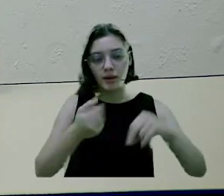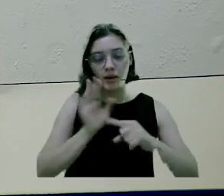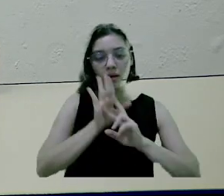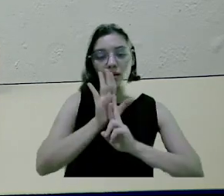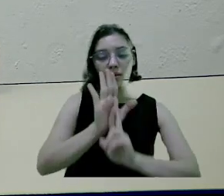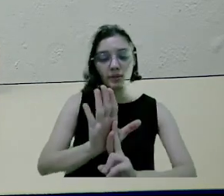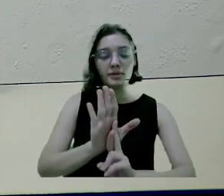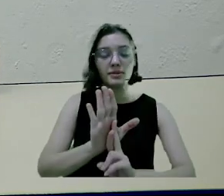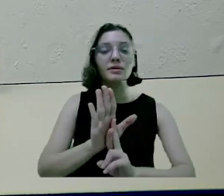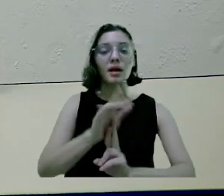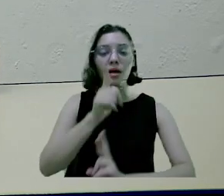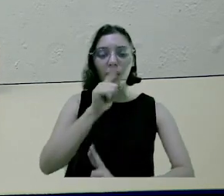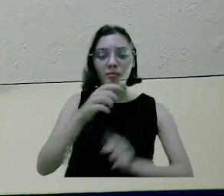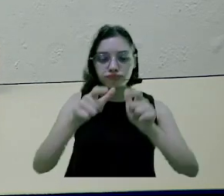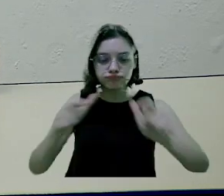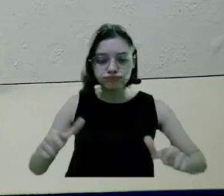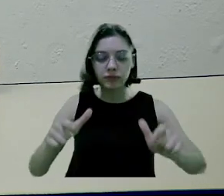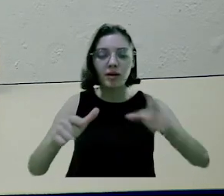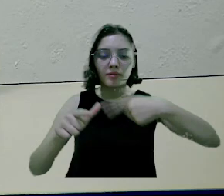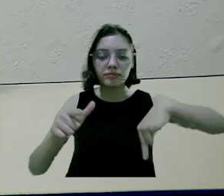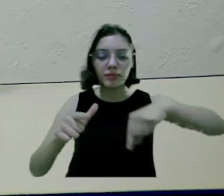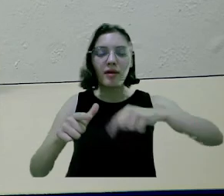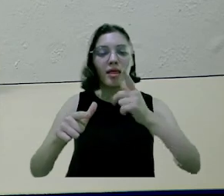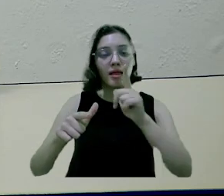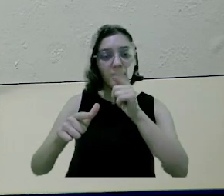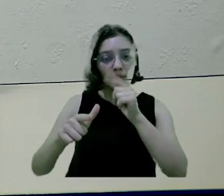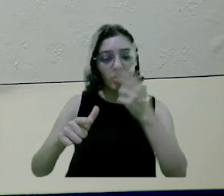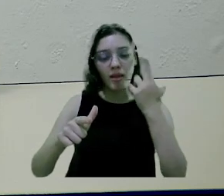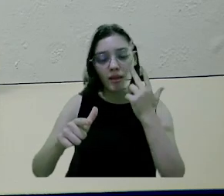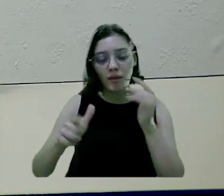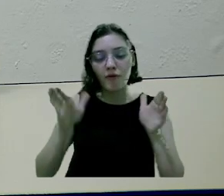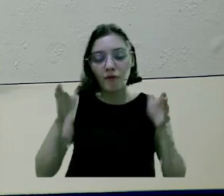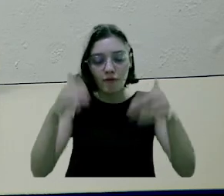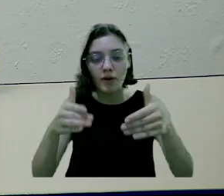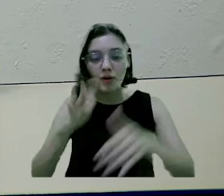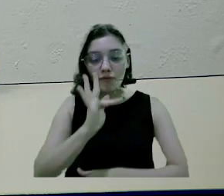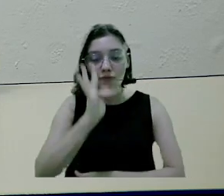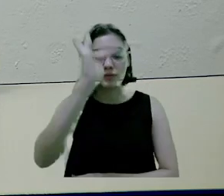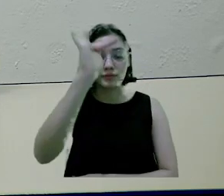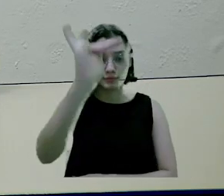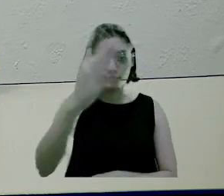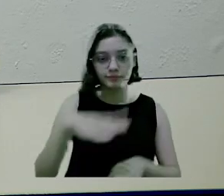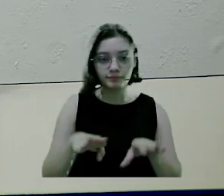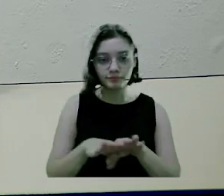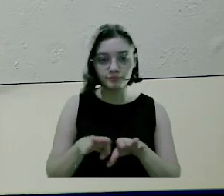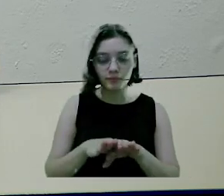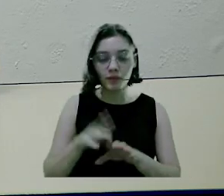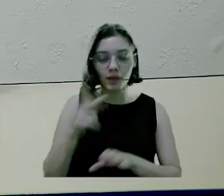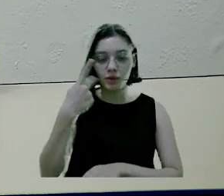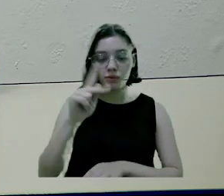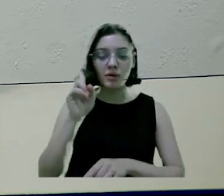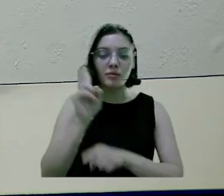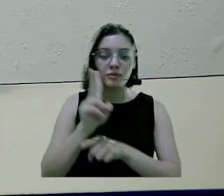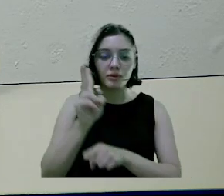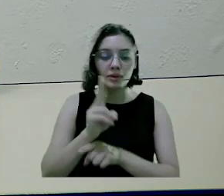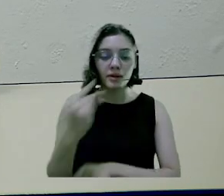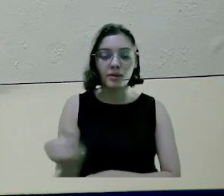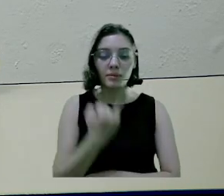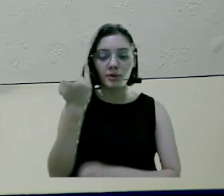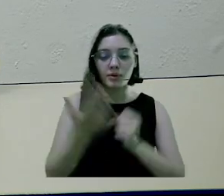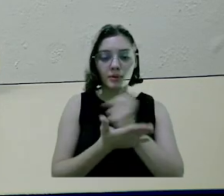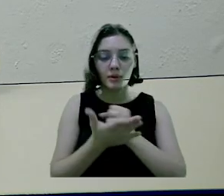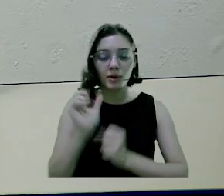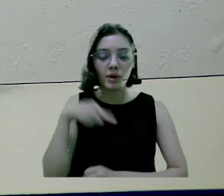Sobar representa um importante reservatório de água natural, que requer atenção voltada para o futuro. A sua preservação é